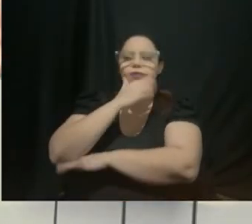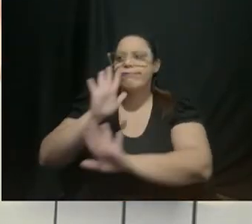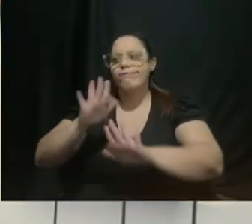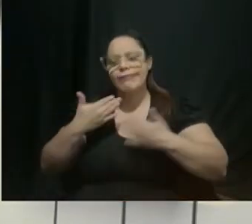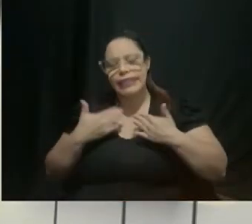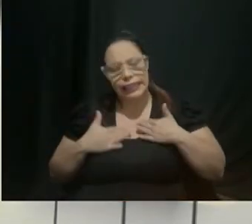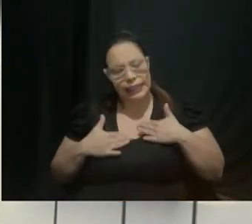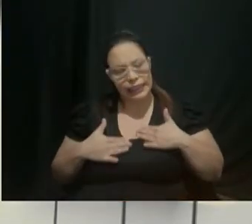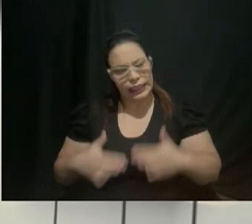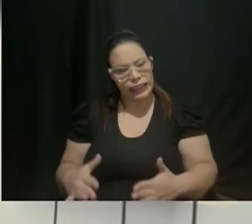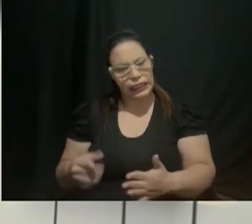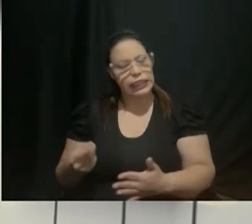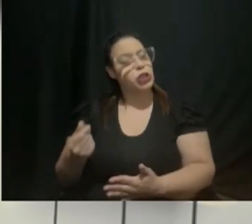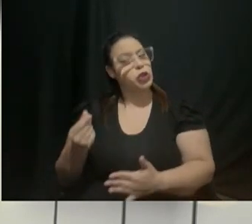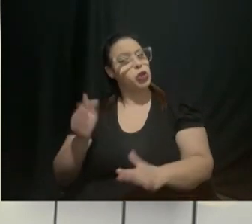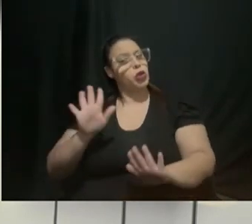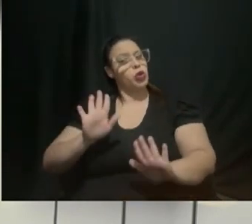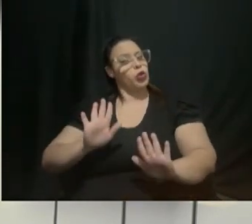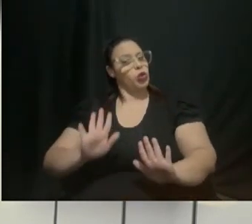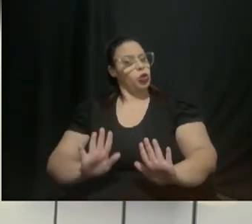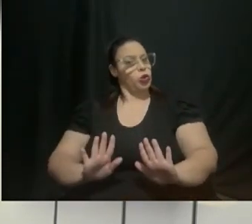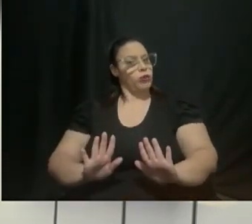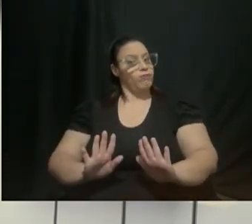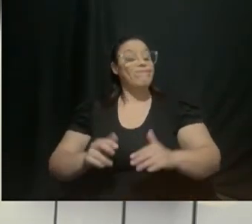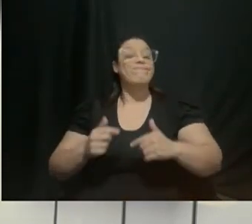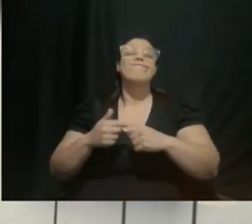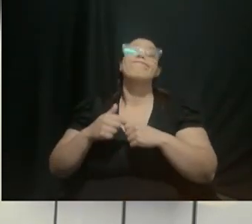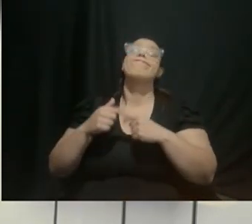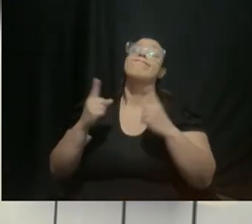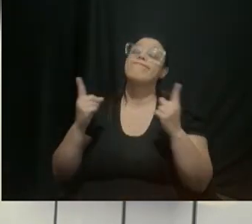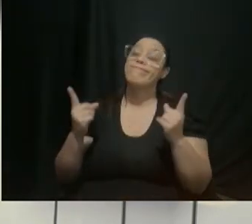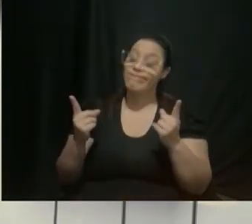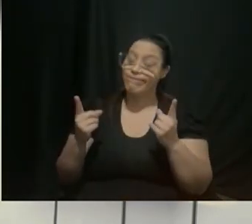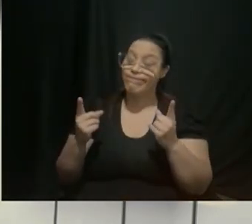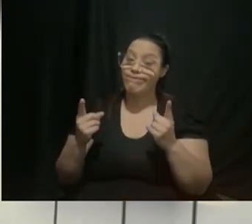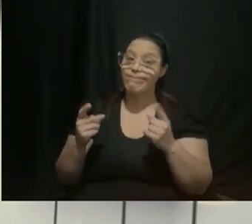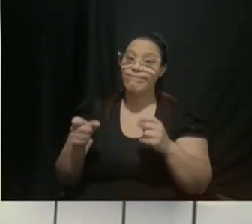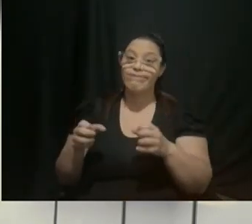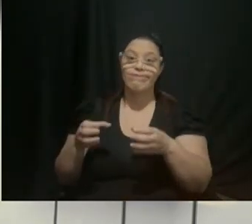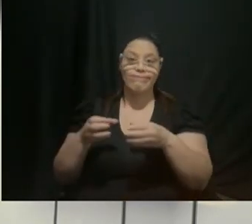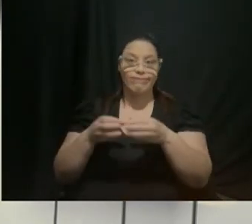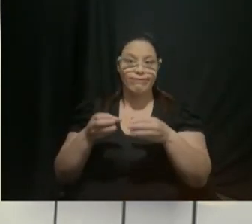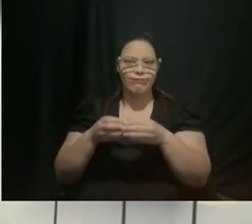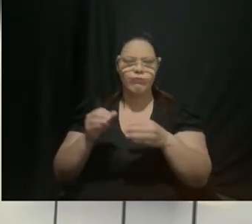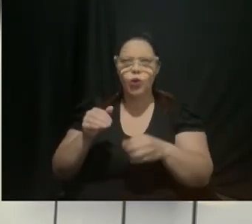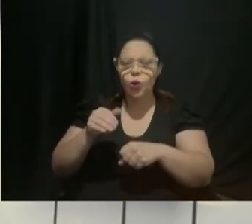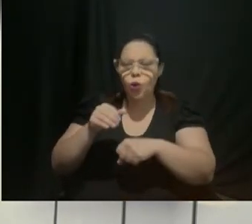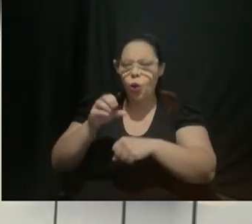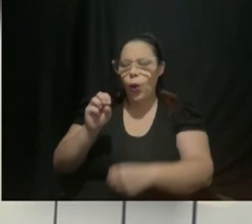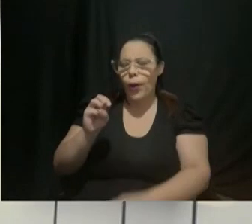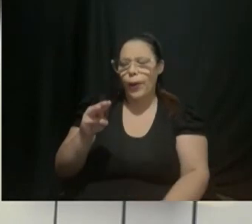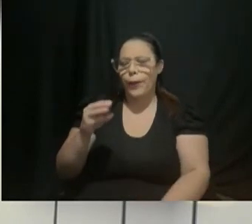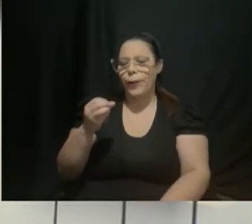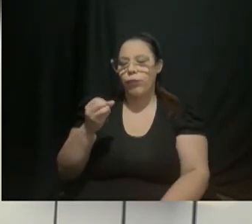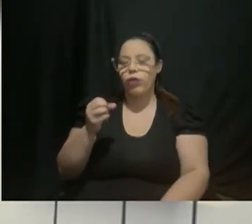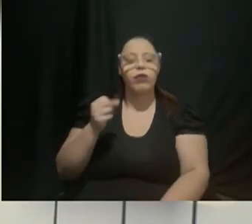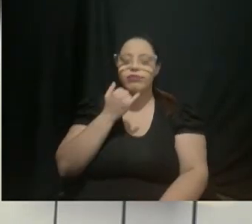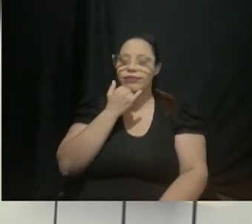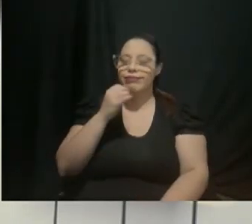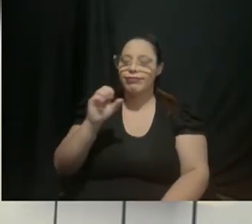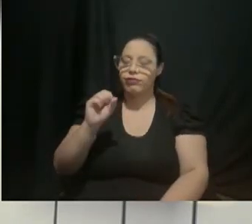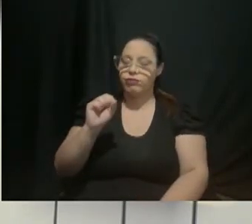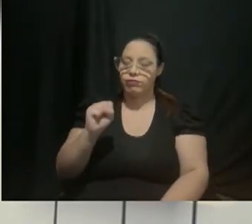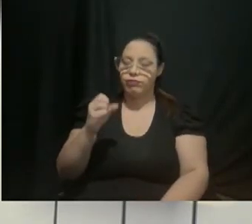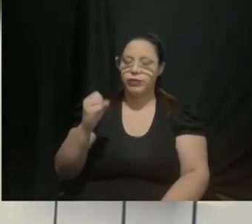gastos e mesmo assim o comércio da cidade espera faturar mais de 80 milhões de reais com a data